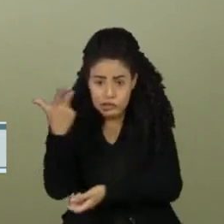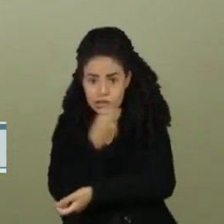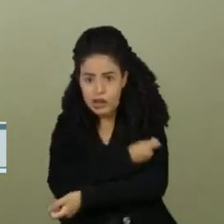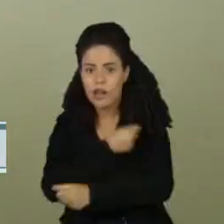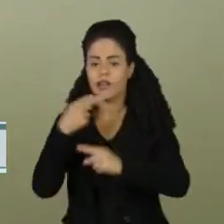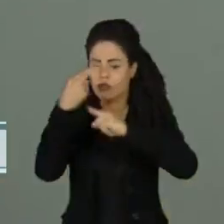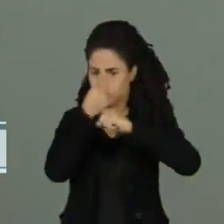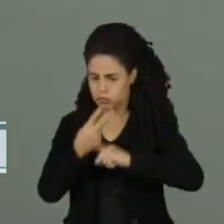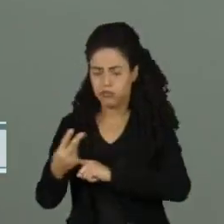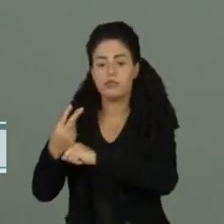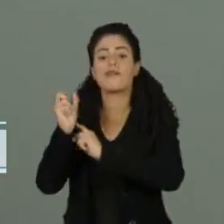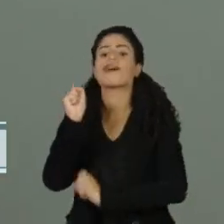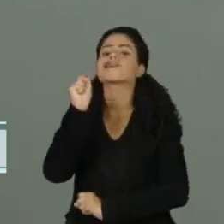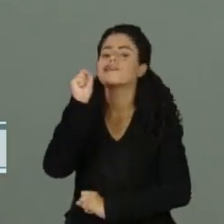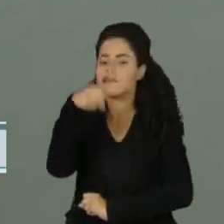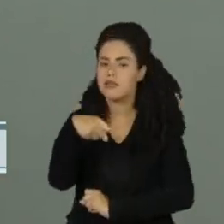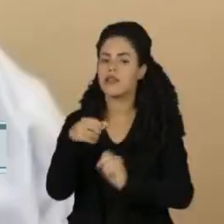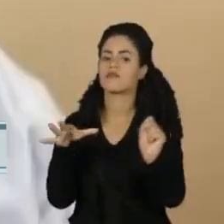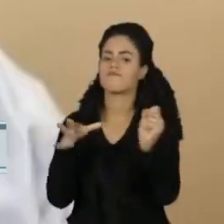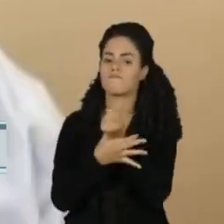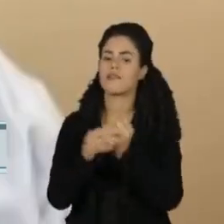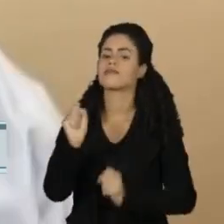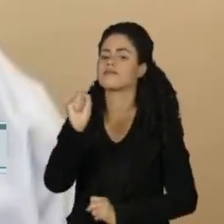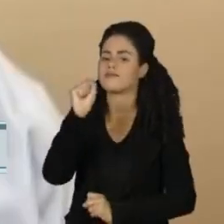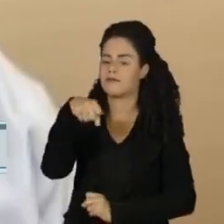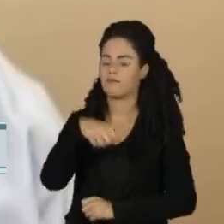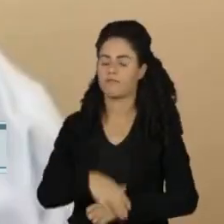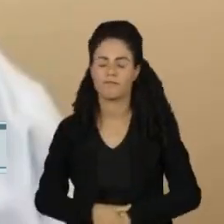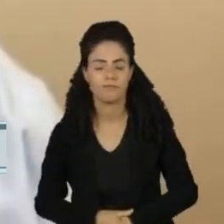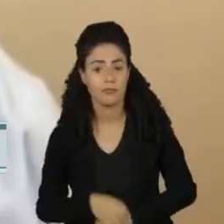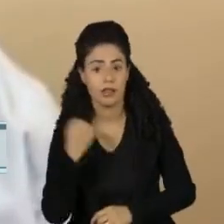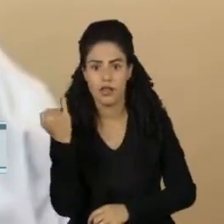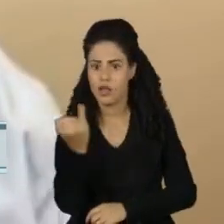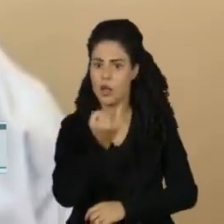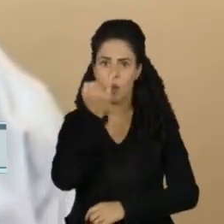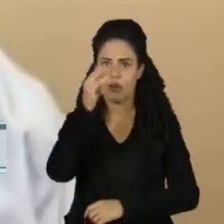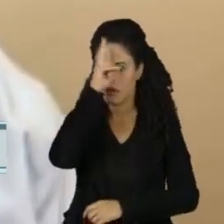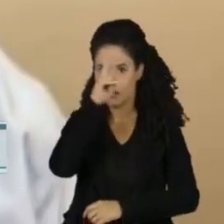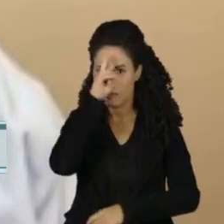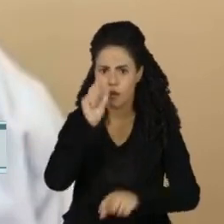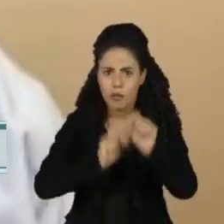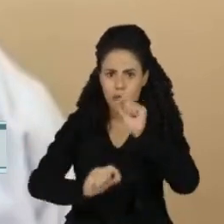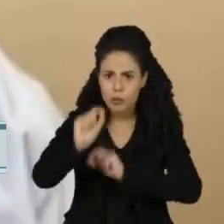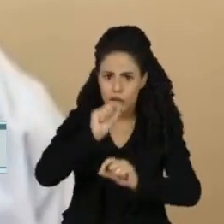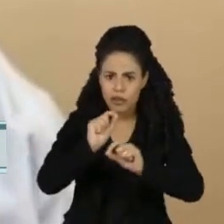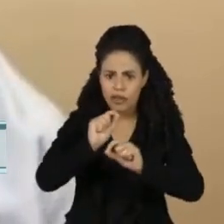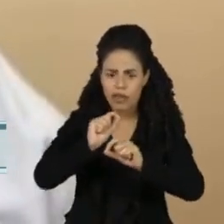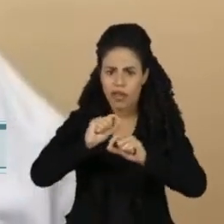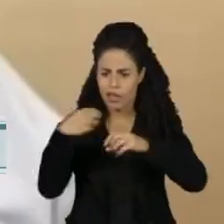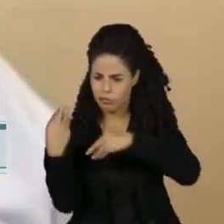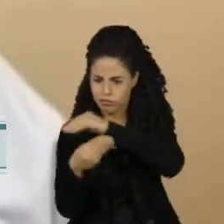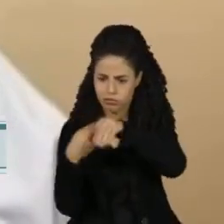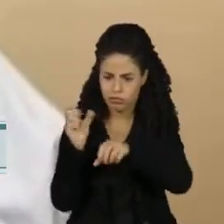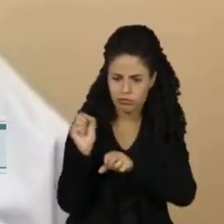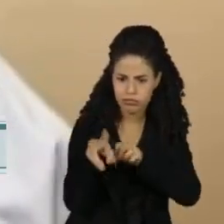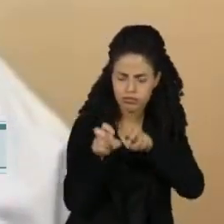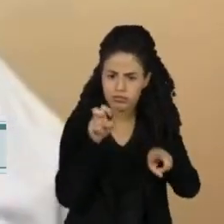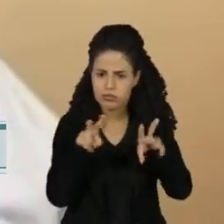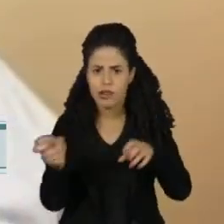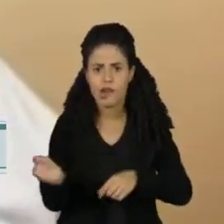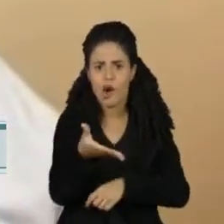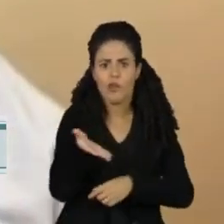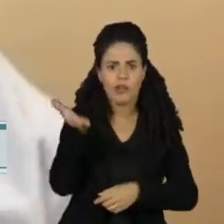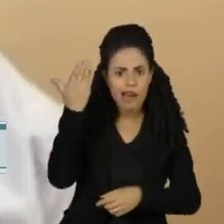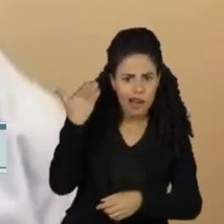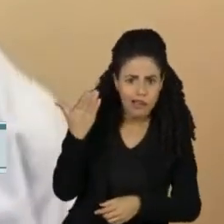eficientes no combate à nova subvariante. É importante lembrar que elas não foram desenvolvidas para essas variantes. Elas foram desenvolvidas para aquelas